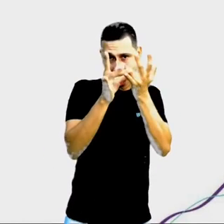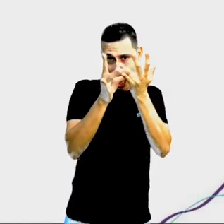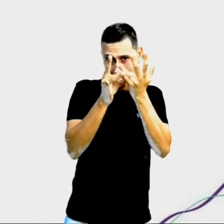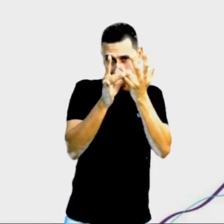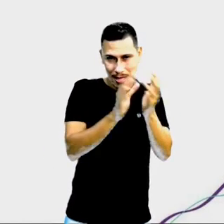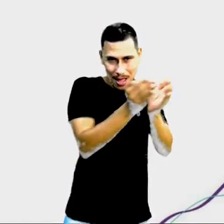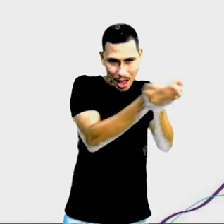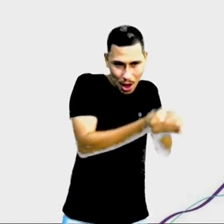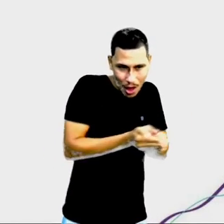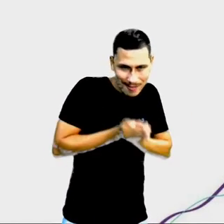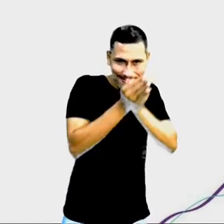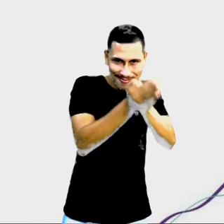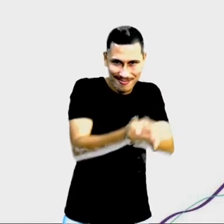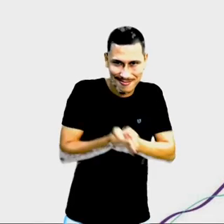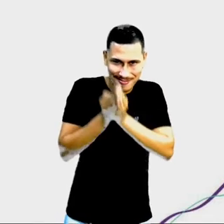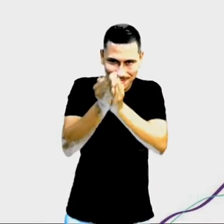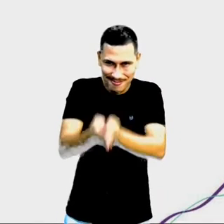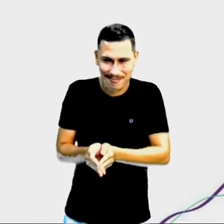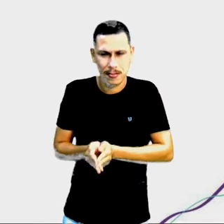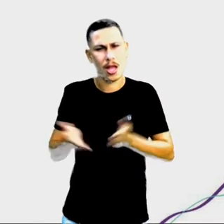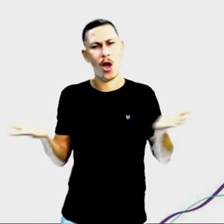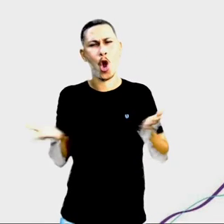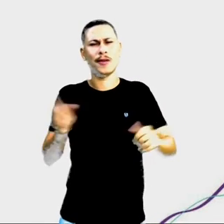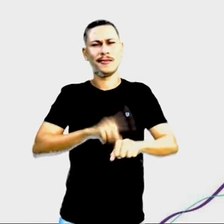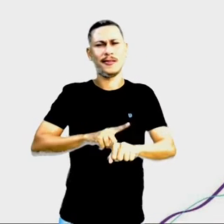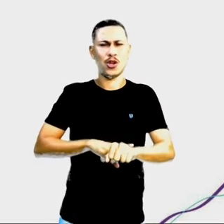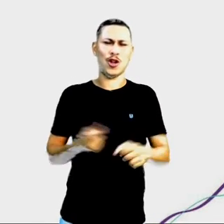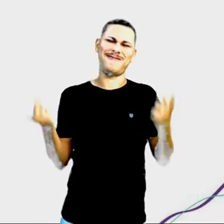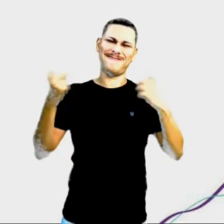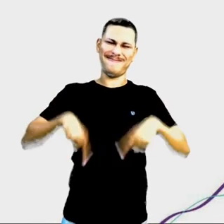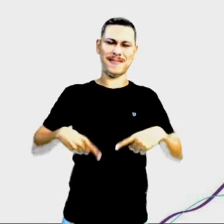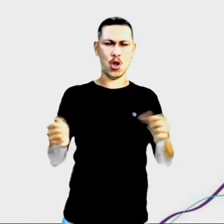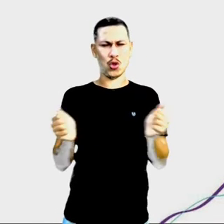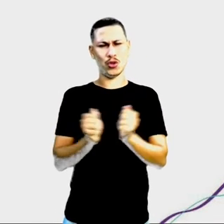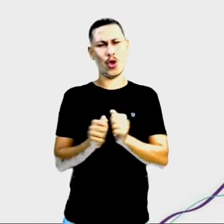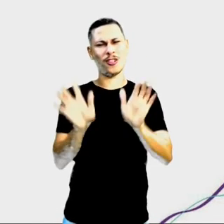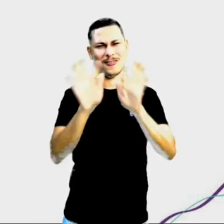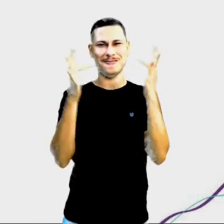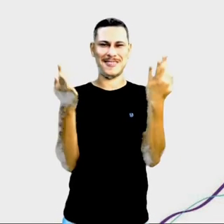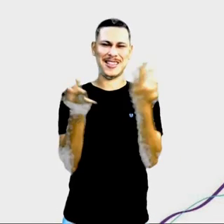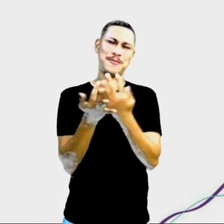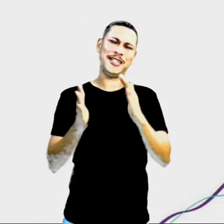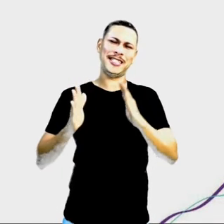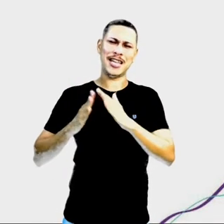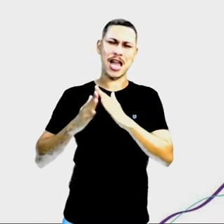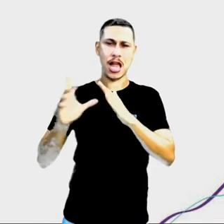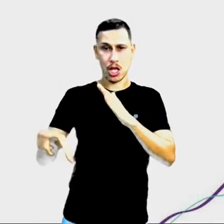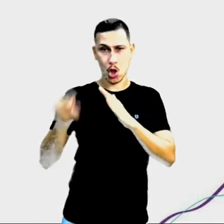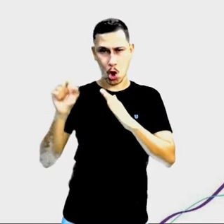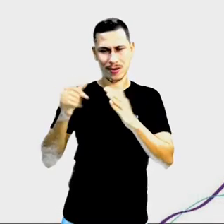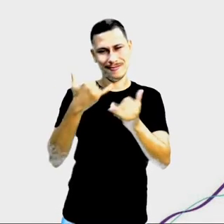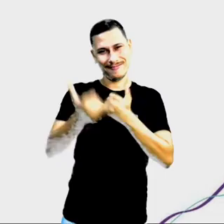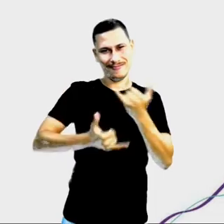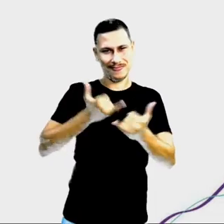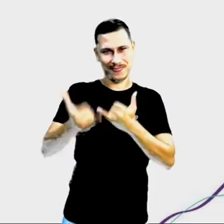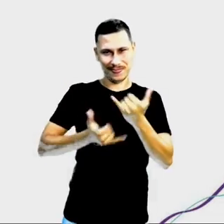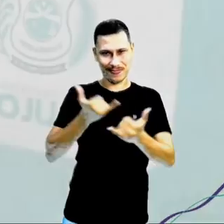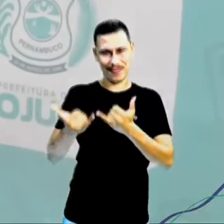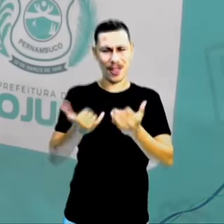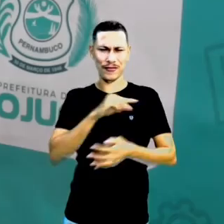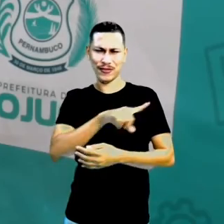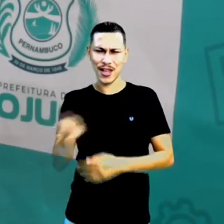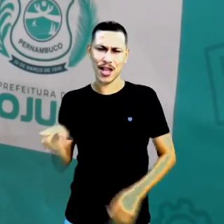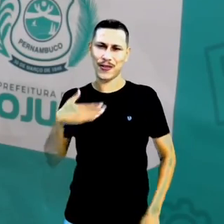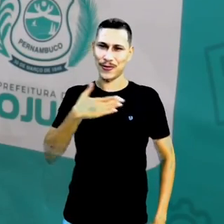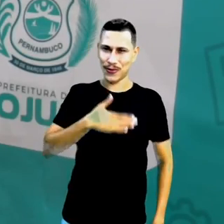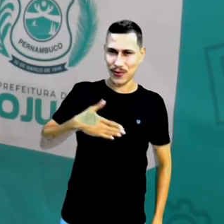chegou a hora do nosso desafio Vocês aí junto com a família Irá escolher uma brincadeira Que você